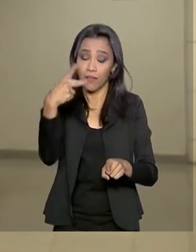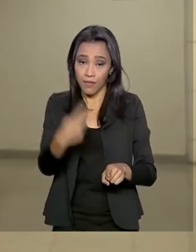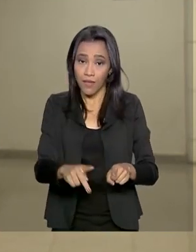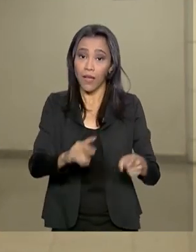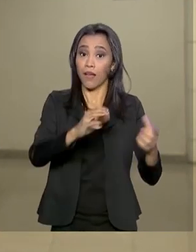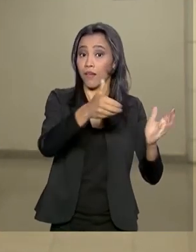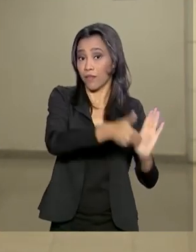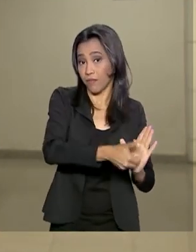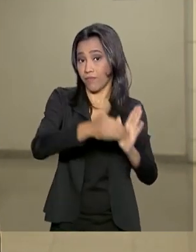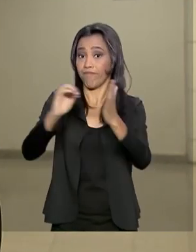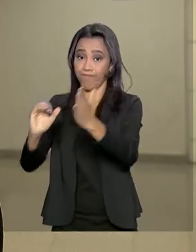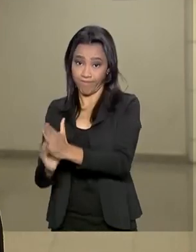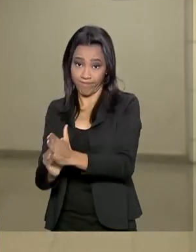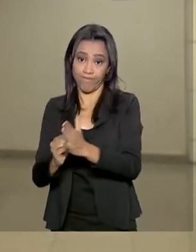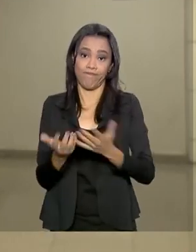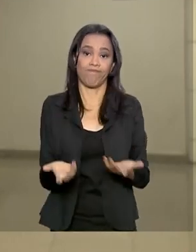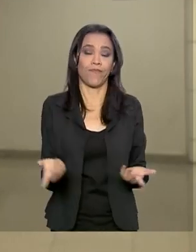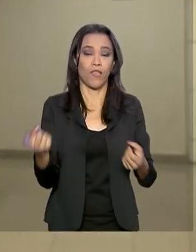e do Senado Federal. Voltamos ao estúdio.